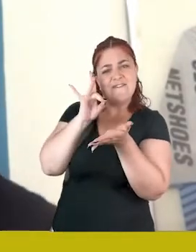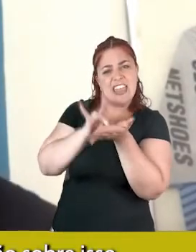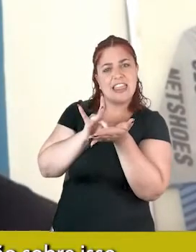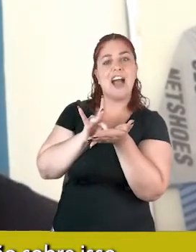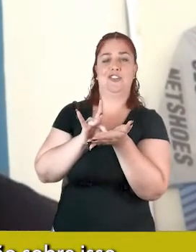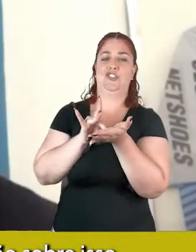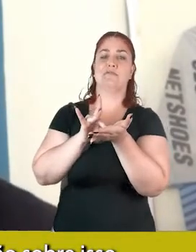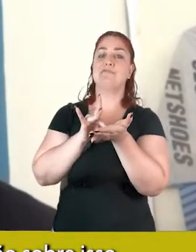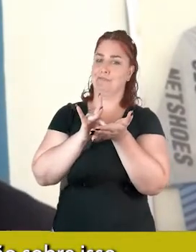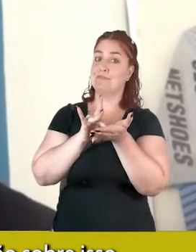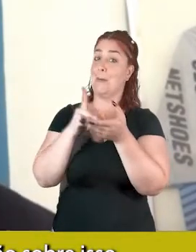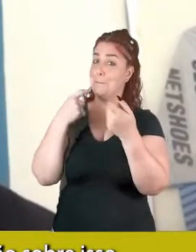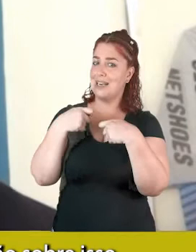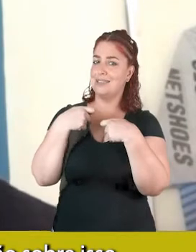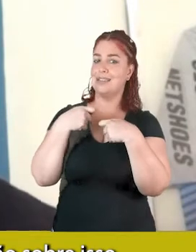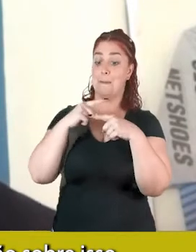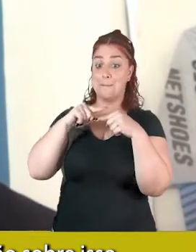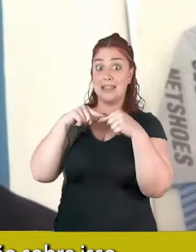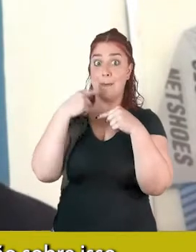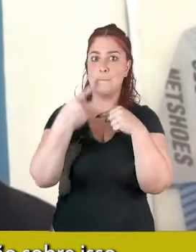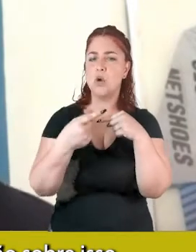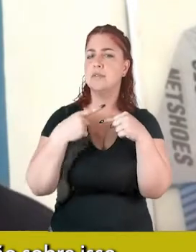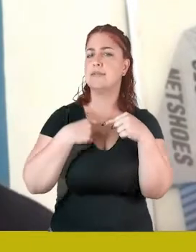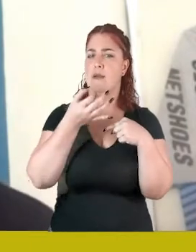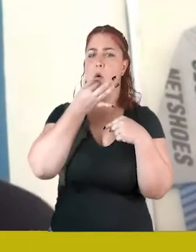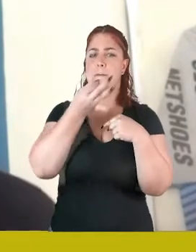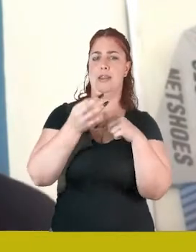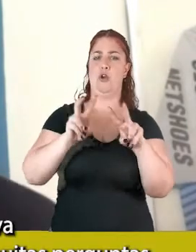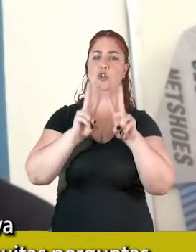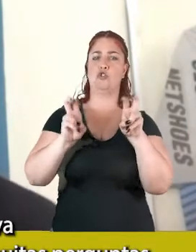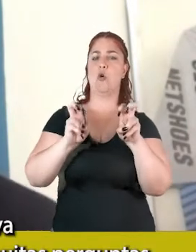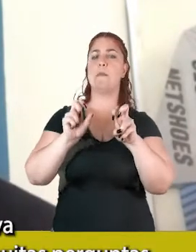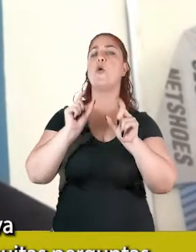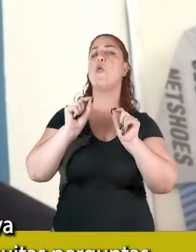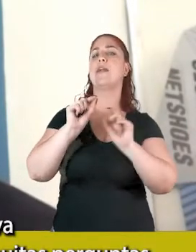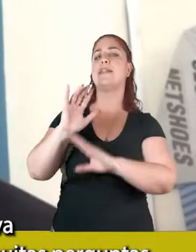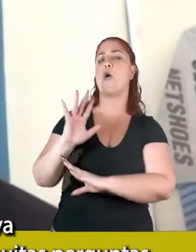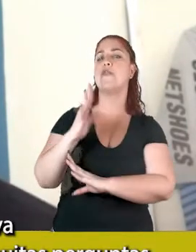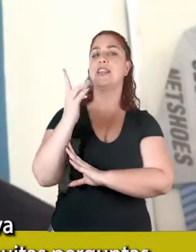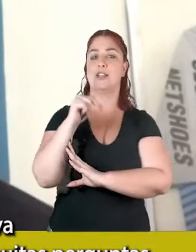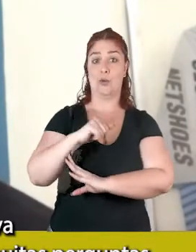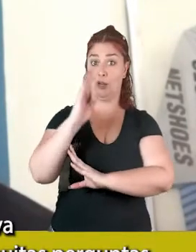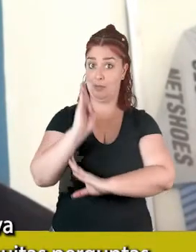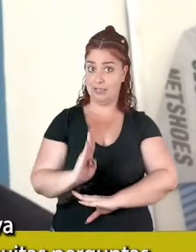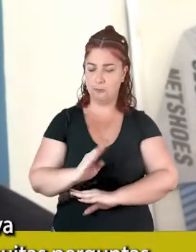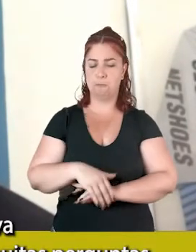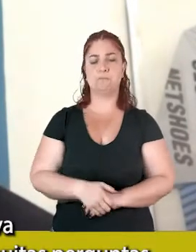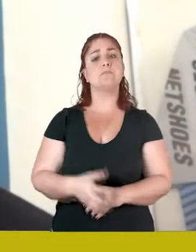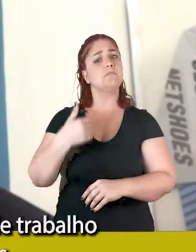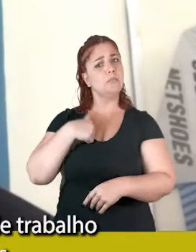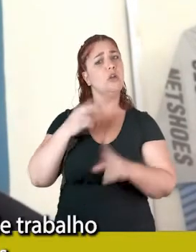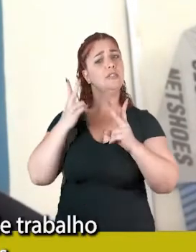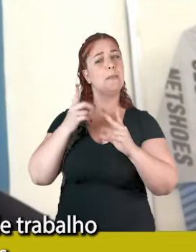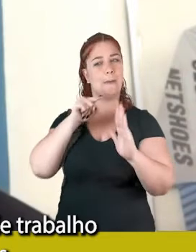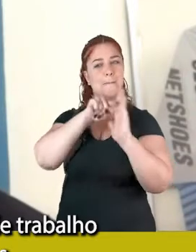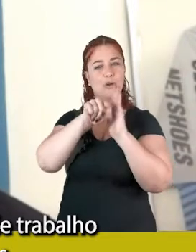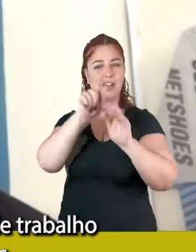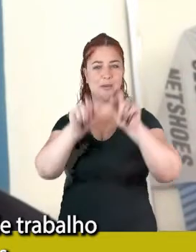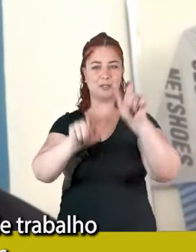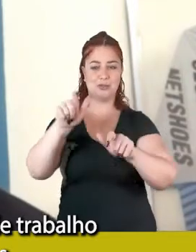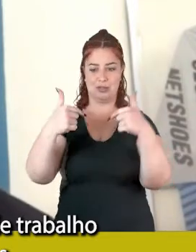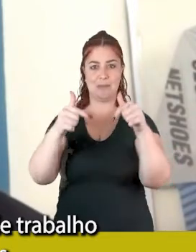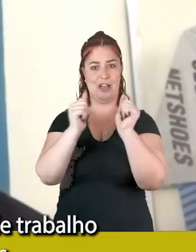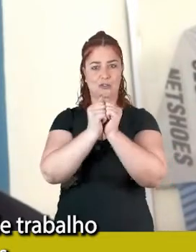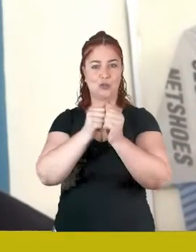para poder ter uma opinião sobre isso, né, e eu conversava, eu perguntava muito, eu fazia muitas perguntas para os colegas de